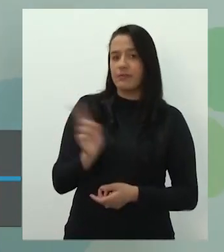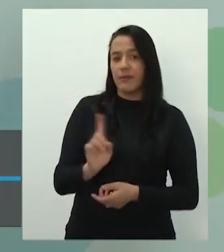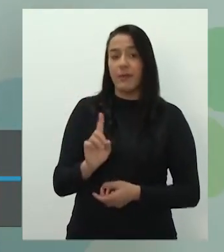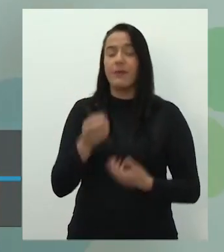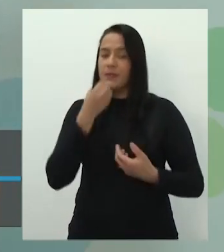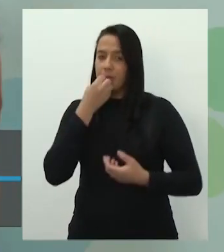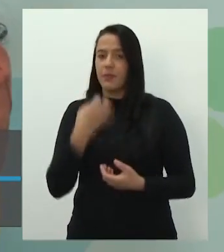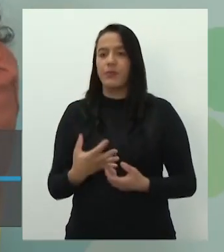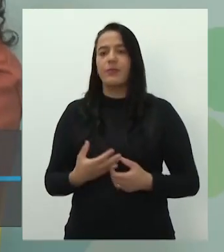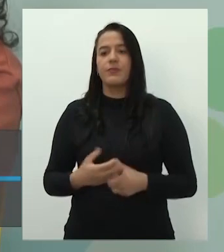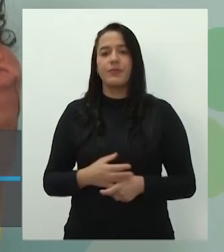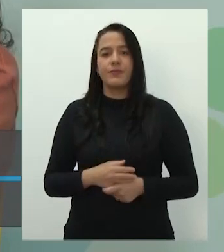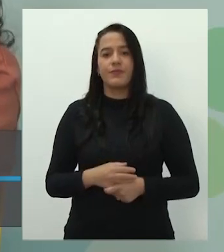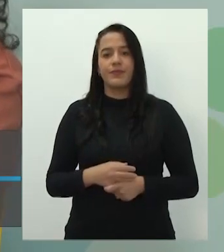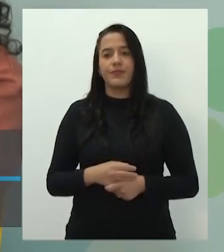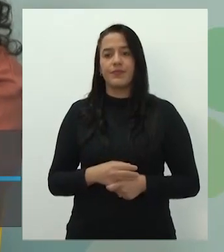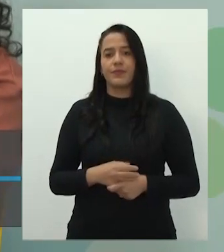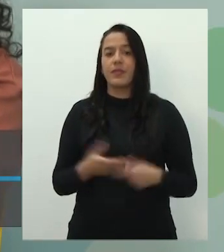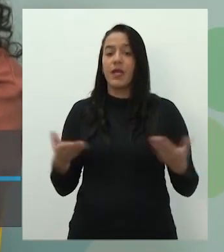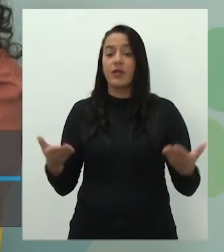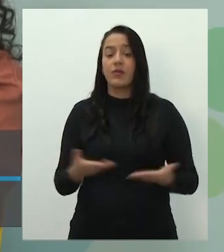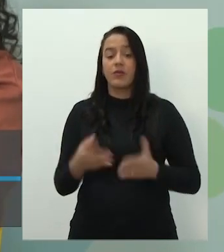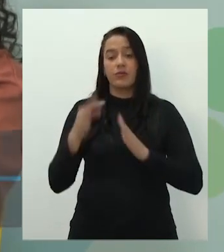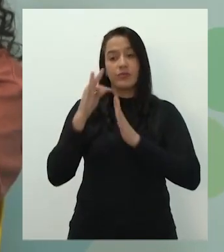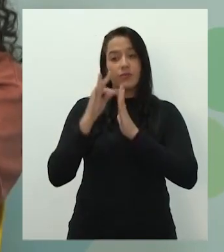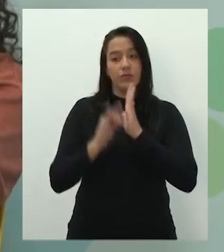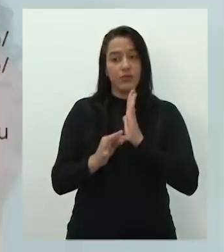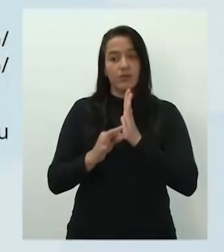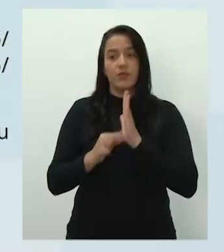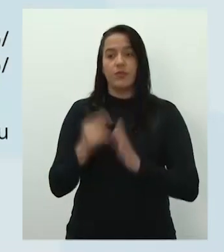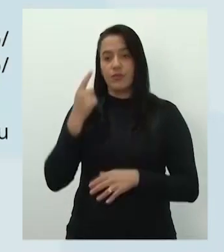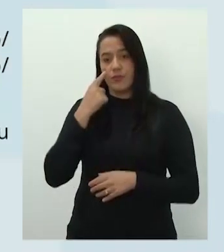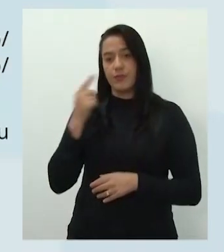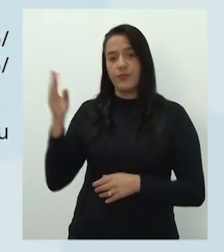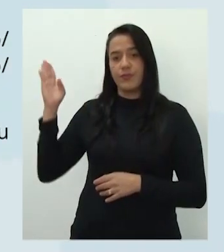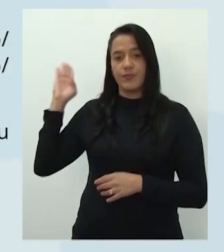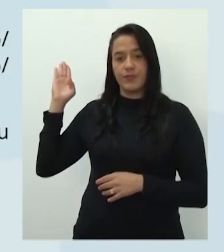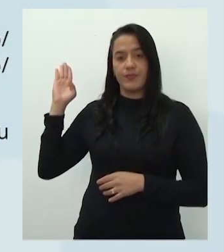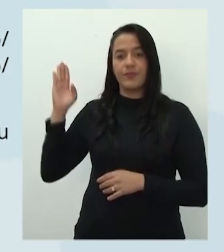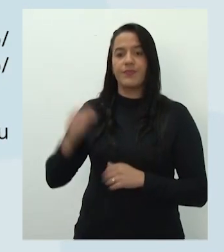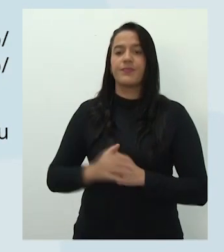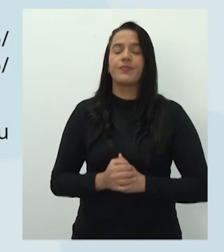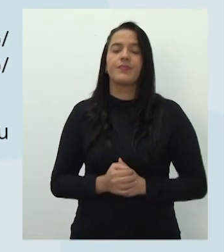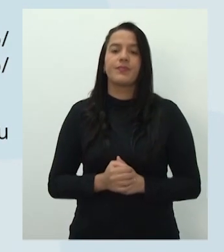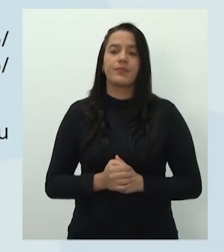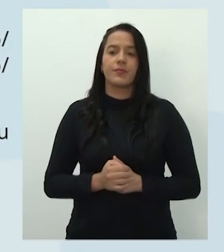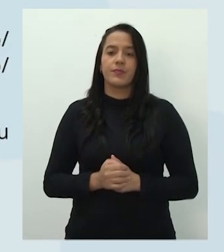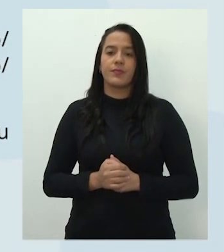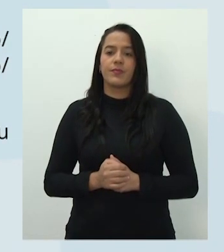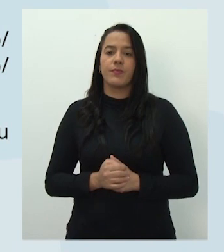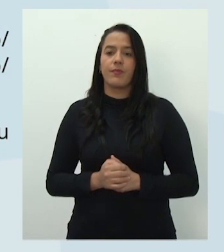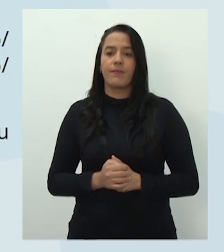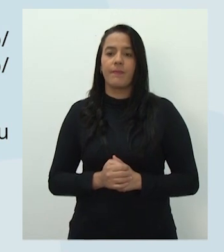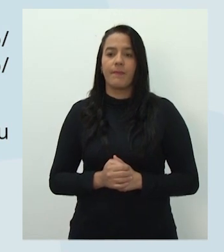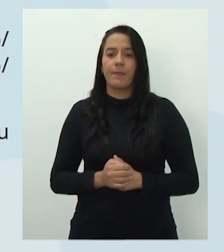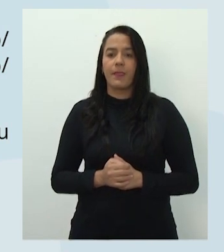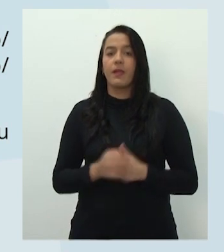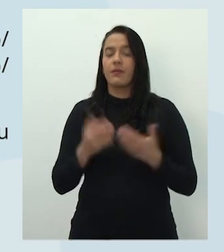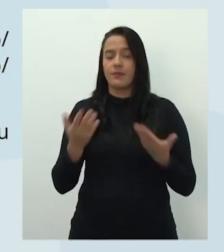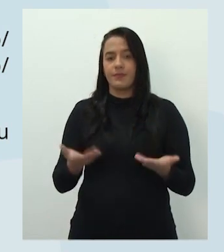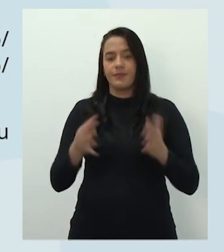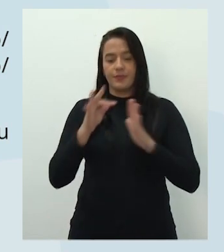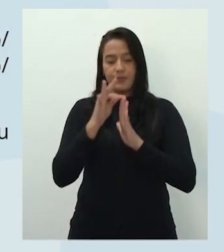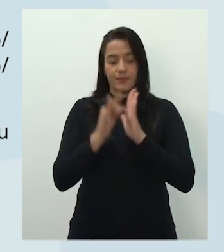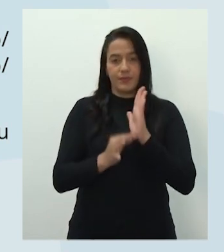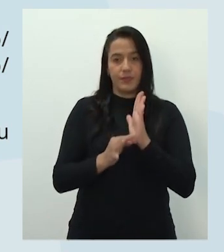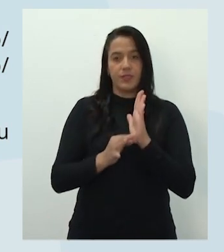bora lá. Olha, vamos sistematizar aí o que é texto? Sim. Coloca aí na lousa virtual. a definição de texto,